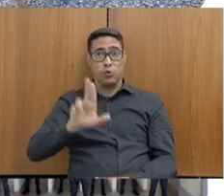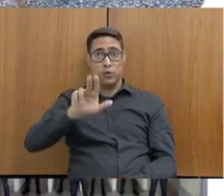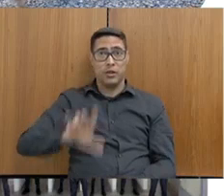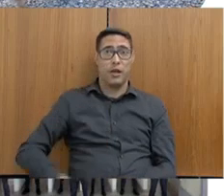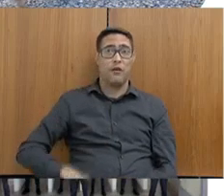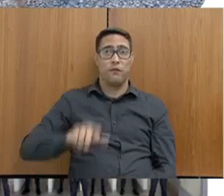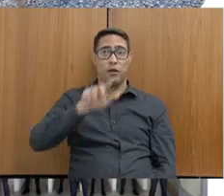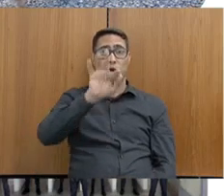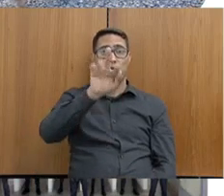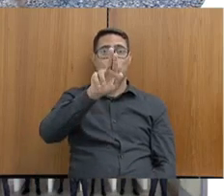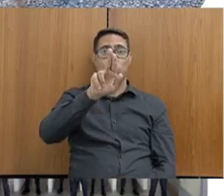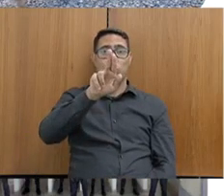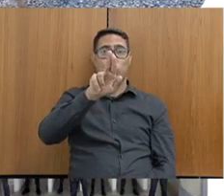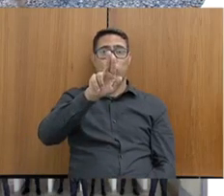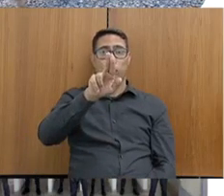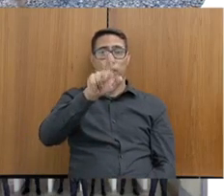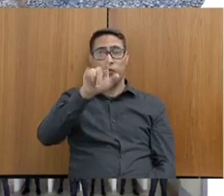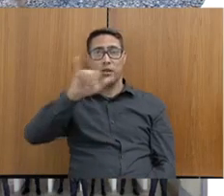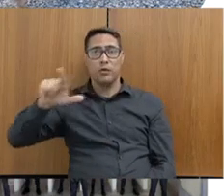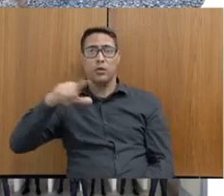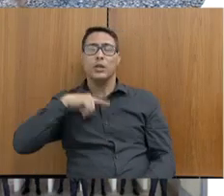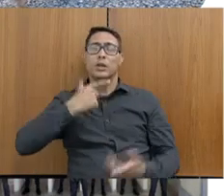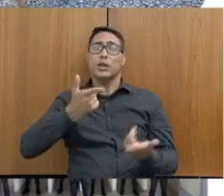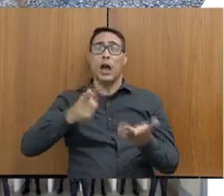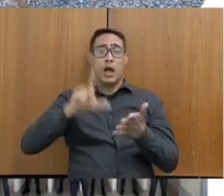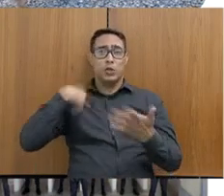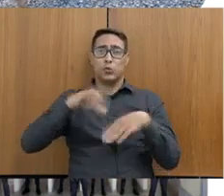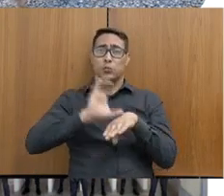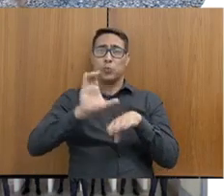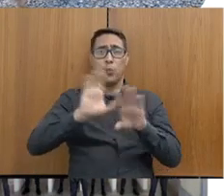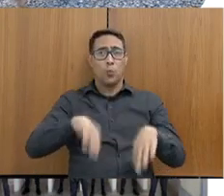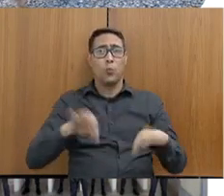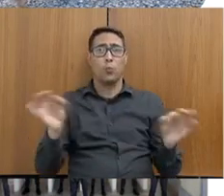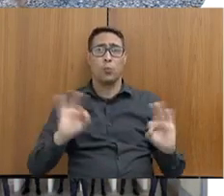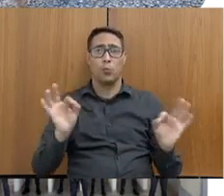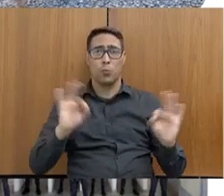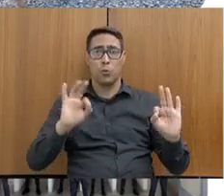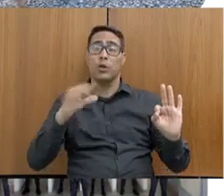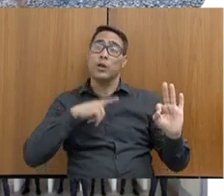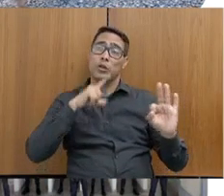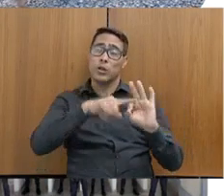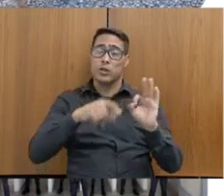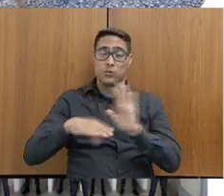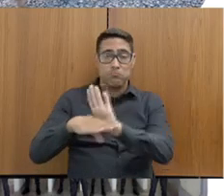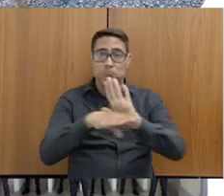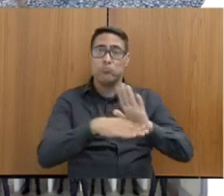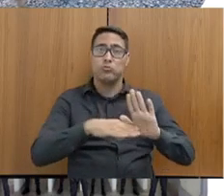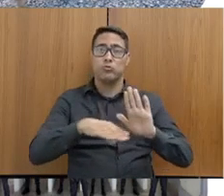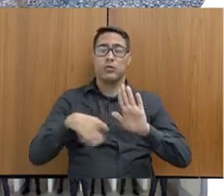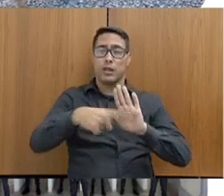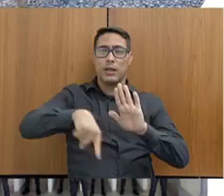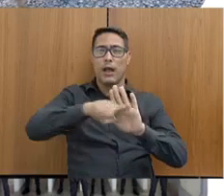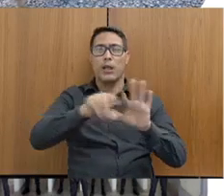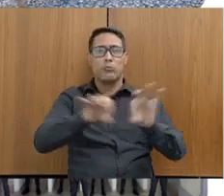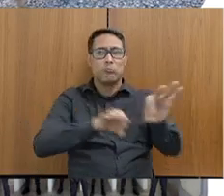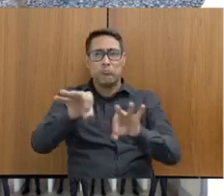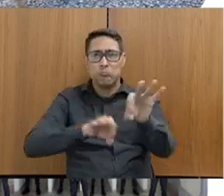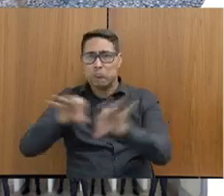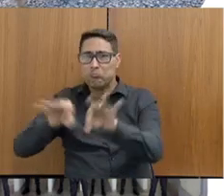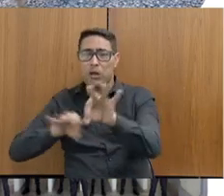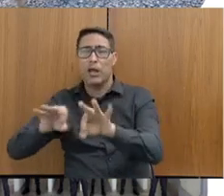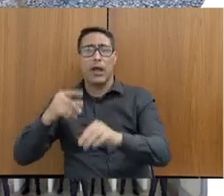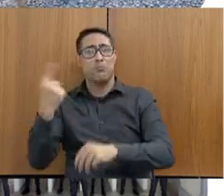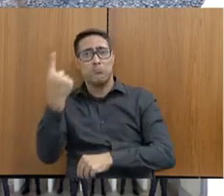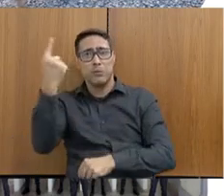nunca tinha feito um curso de fuzil. Então, a nossa primeira preocupação foi instruir a tropa inteira... É, a primeira